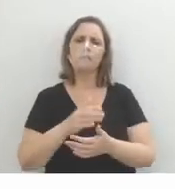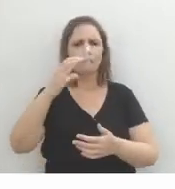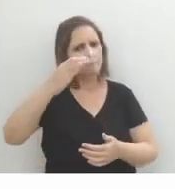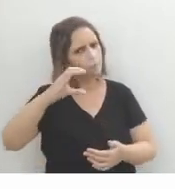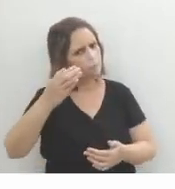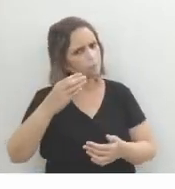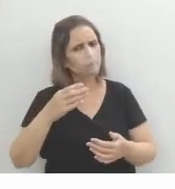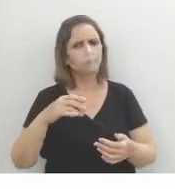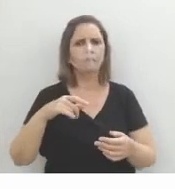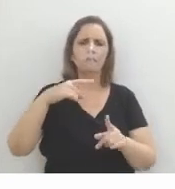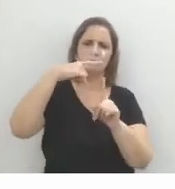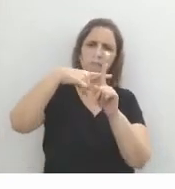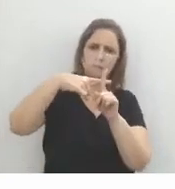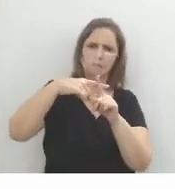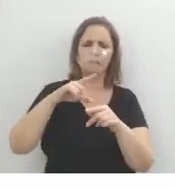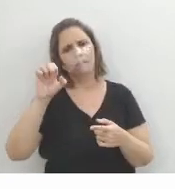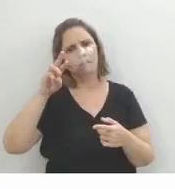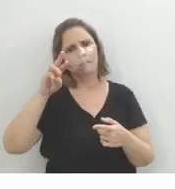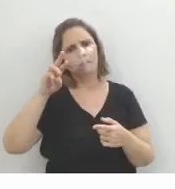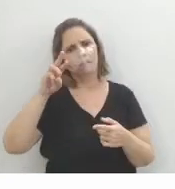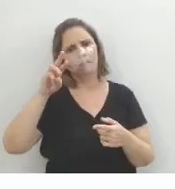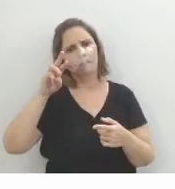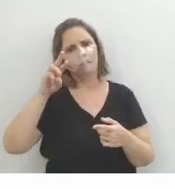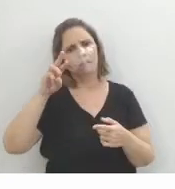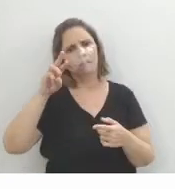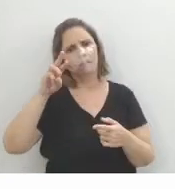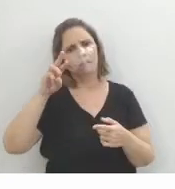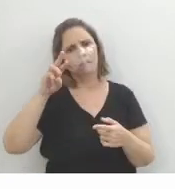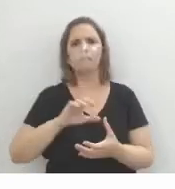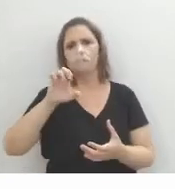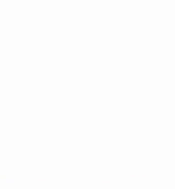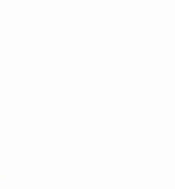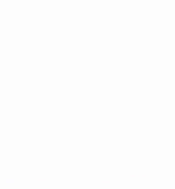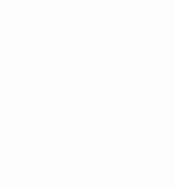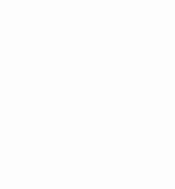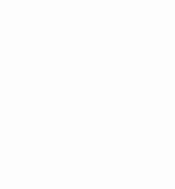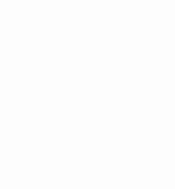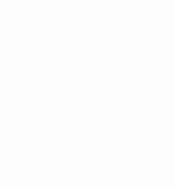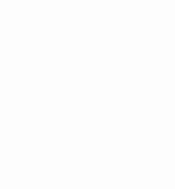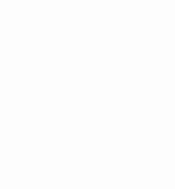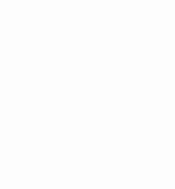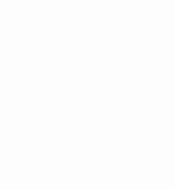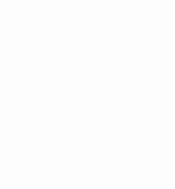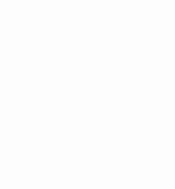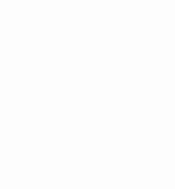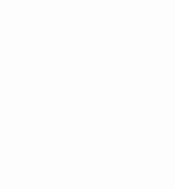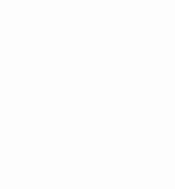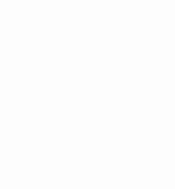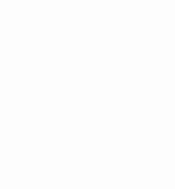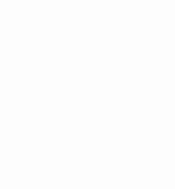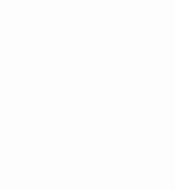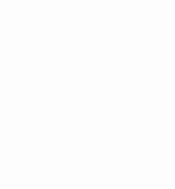ciência, do positivismo, do determinismo e do evolucionismo, tá? Então, gente, falando dessas três teorias, ó,